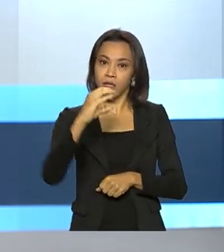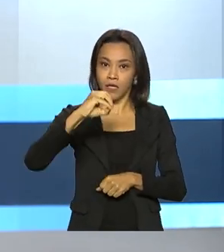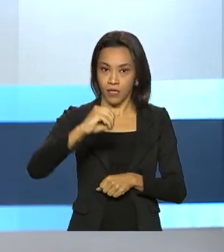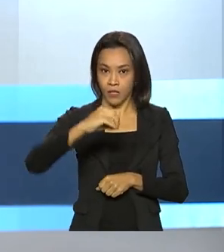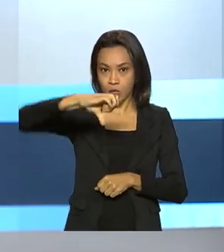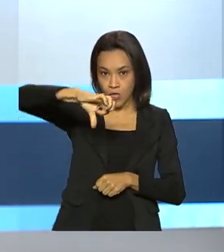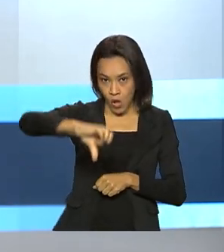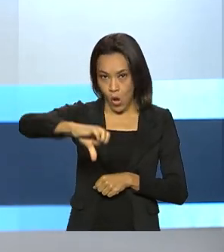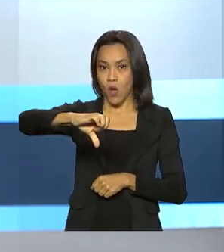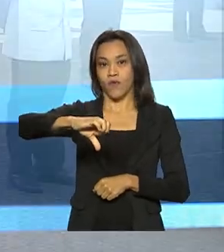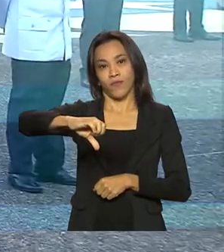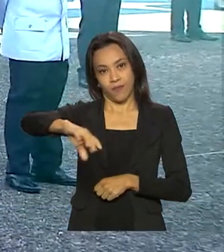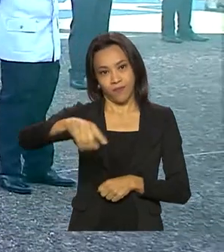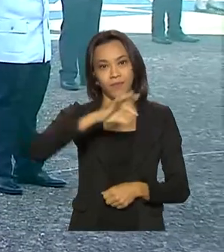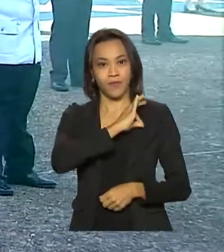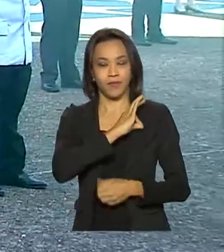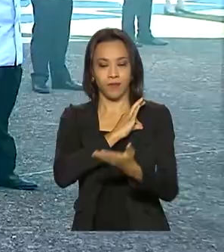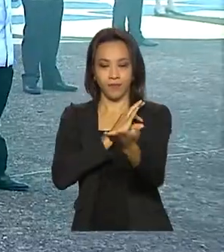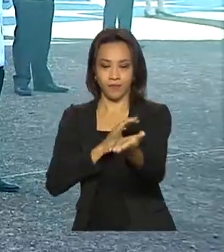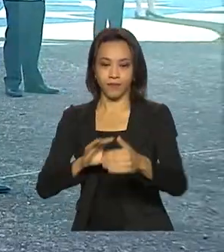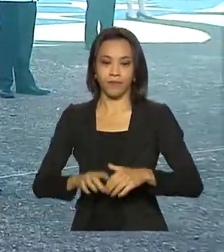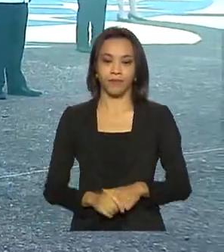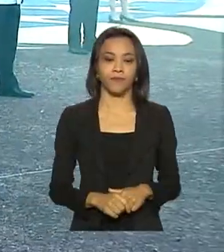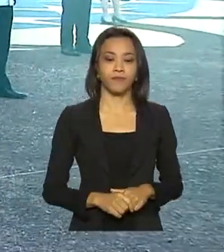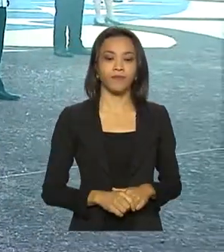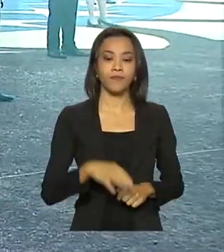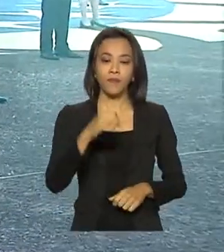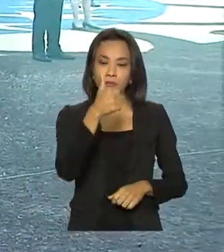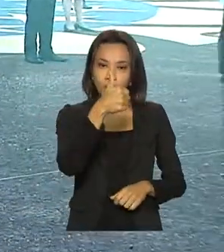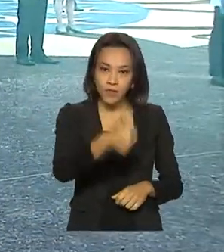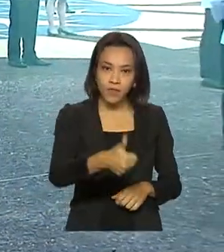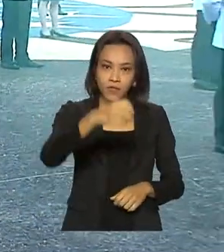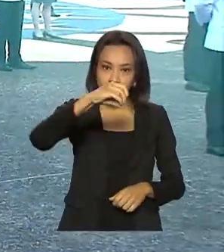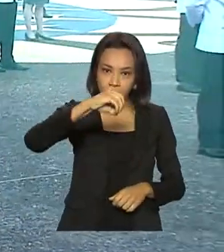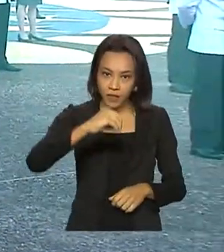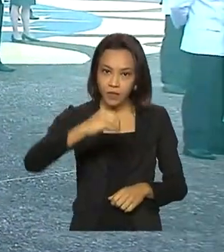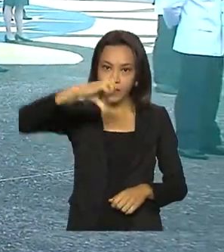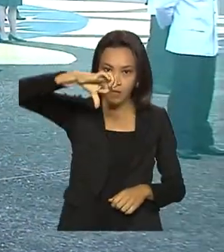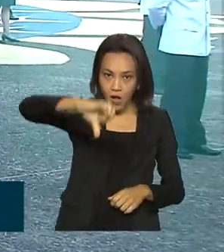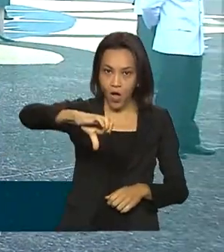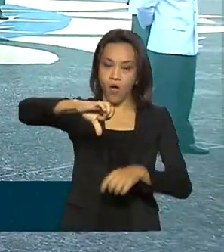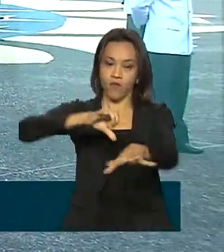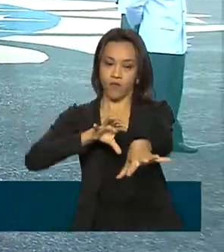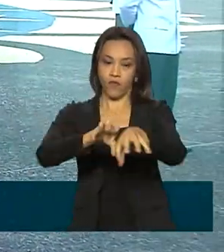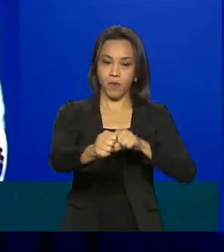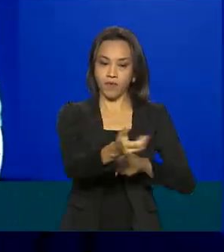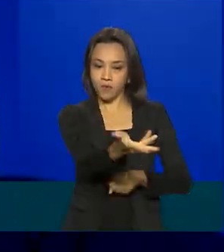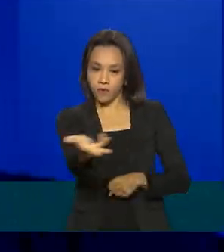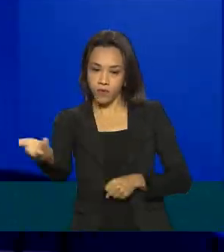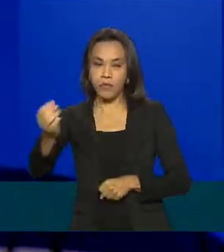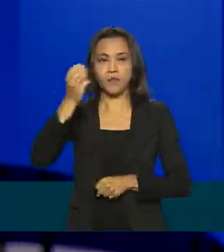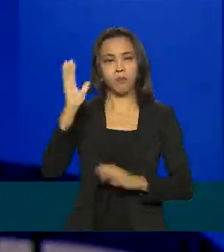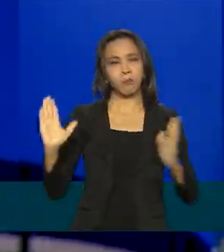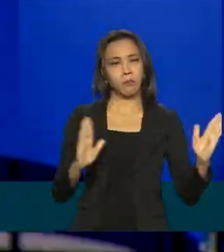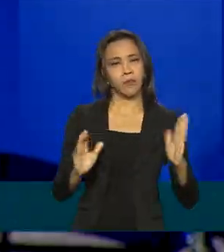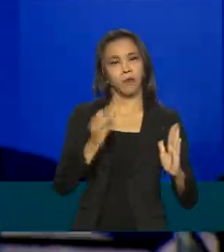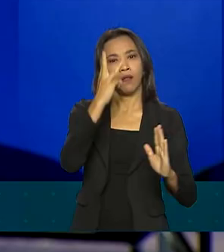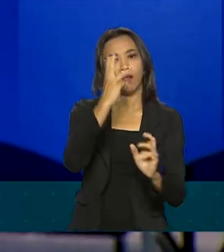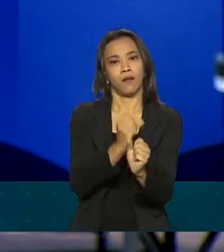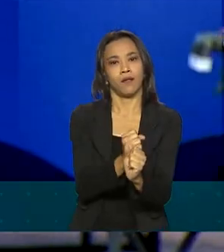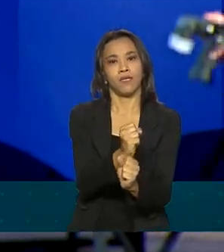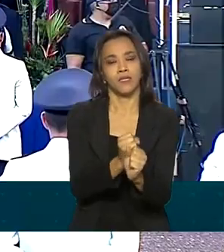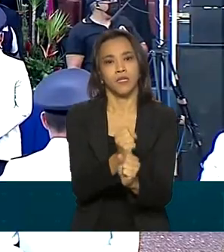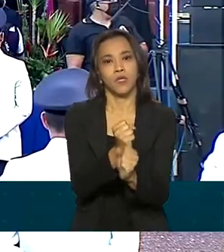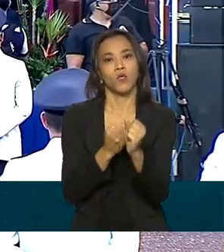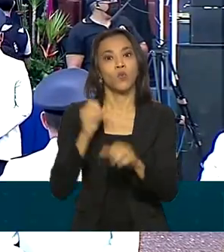Militar do Distrito Federal. Os 109 formandos participaram durante três anos do curso de formação